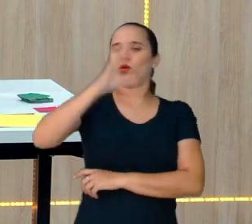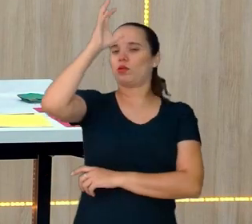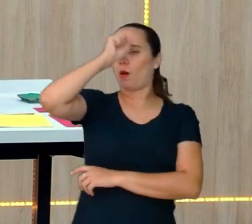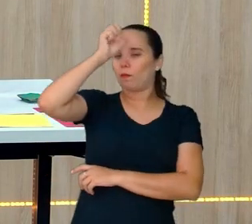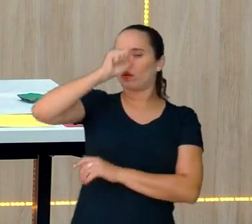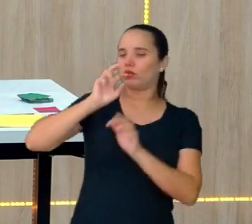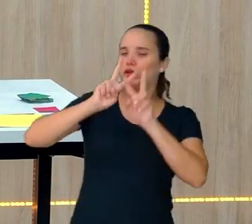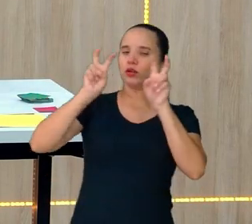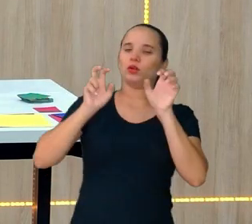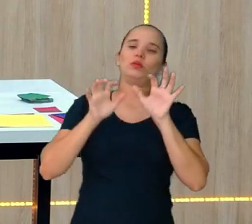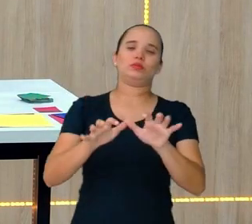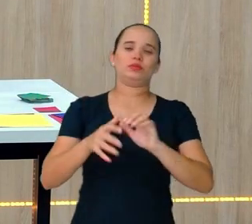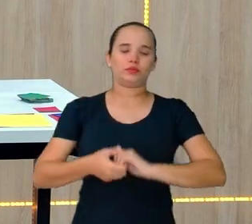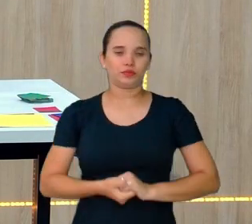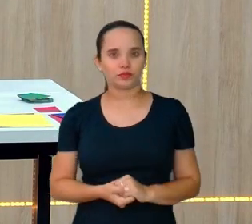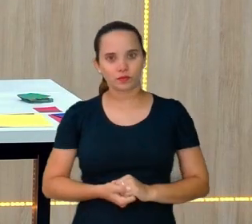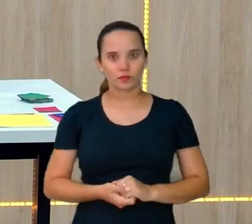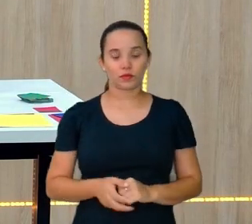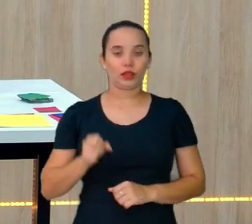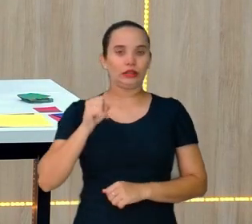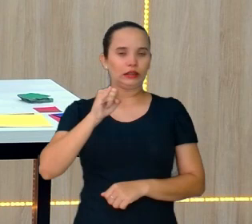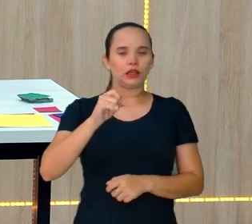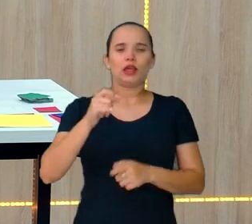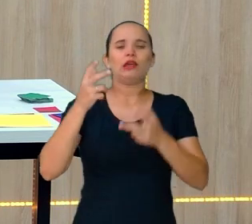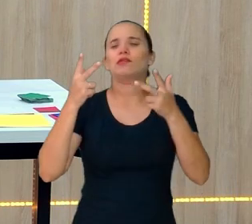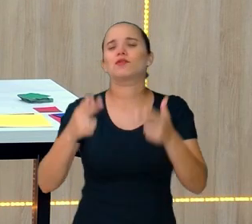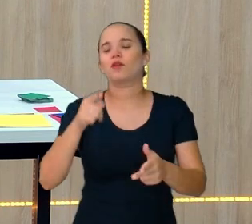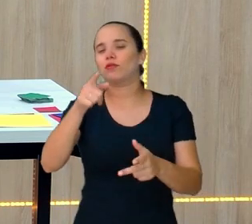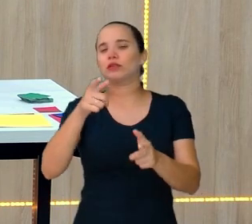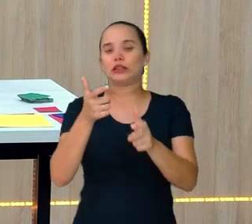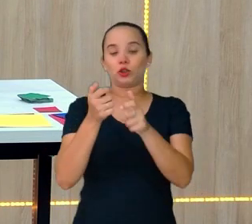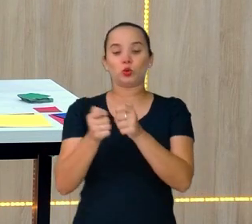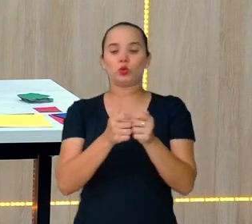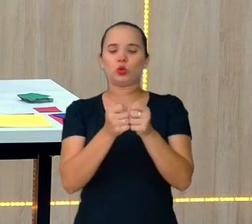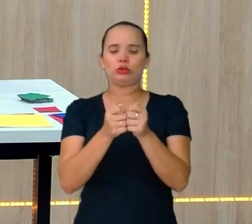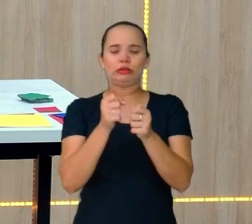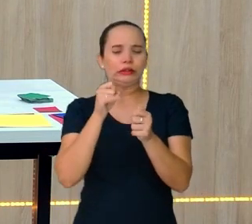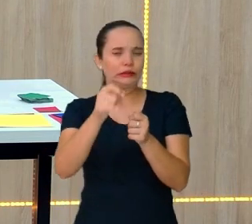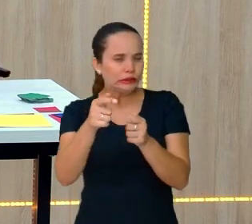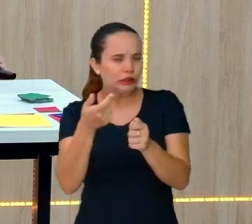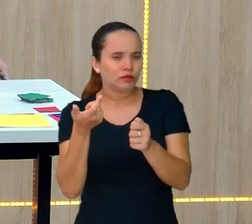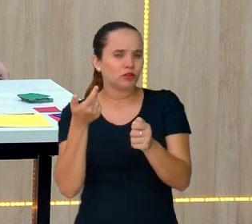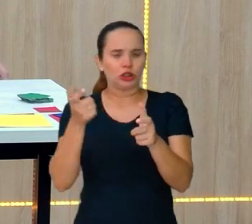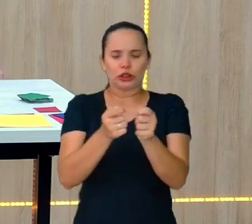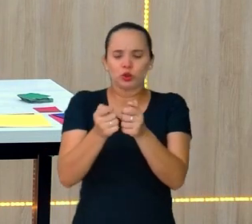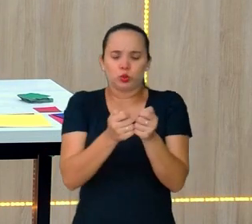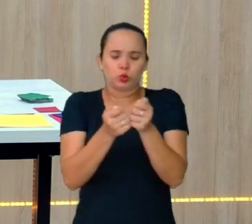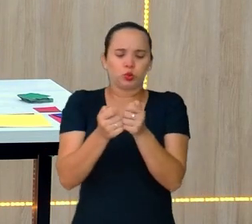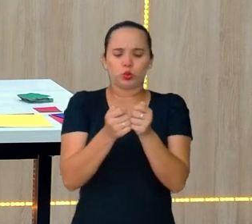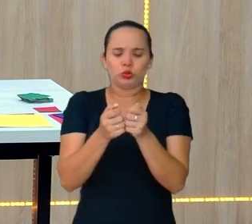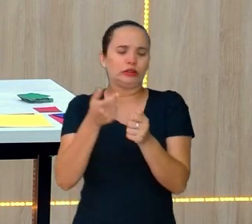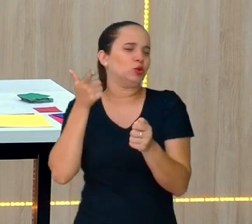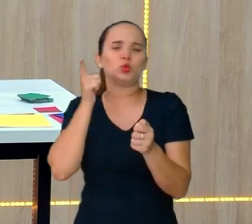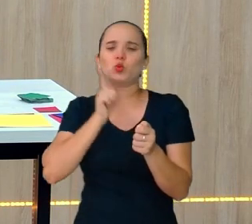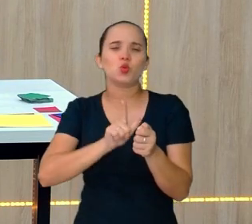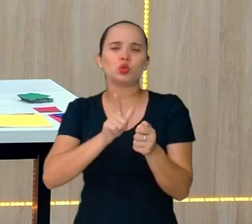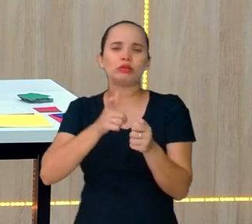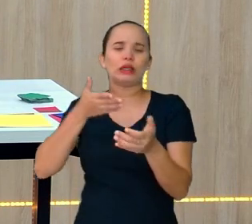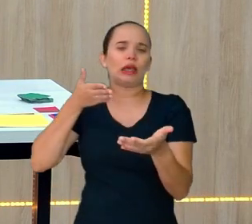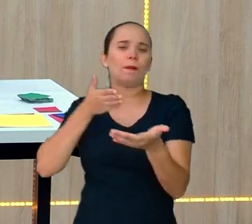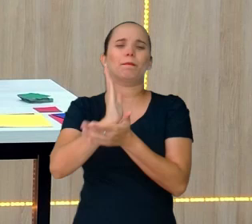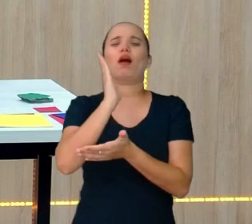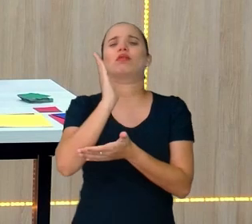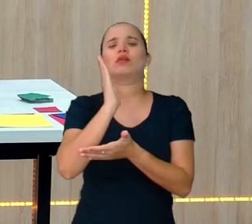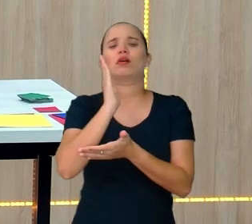estão nos seus joguinhos eletrônicos. Quando vocês não conseguem passar de uma fase. Vocês deixam o jogo para lá? Ou vocês vão